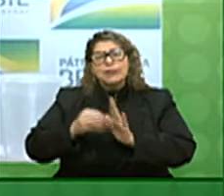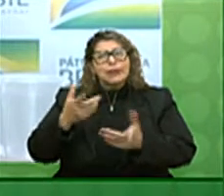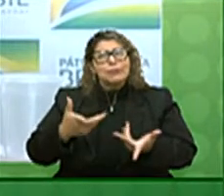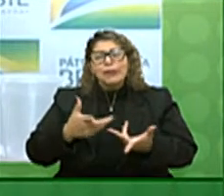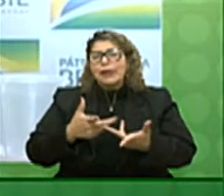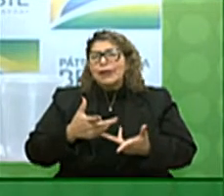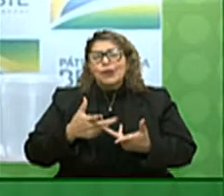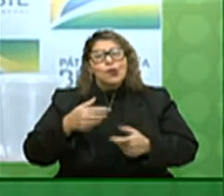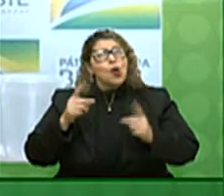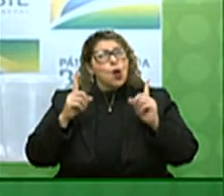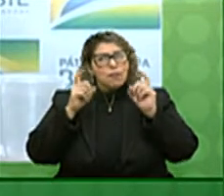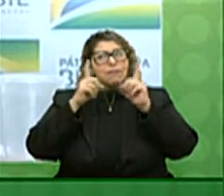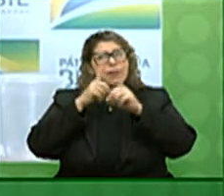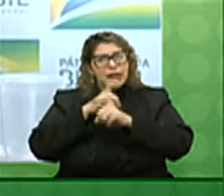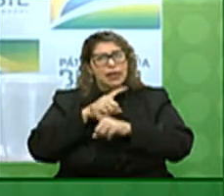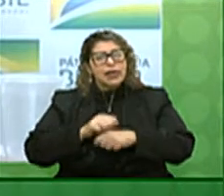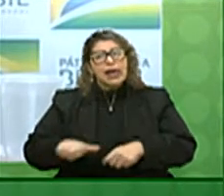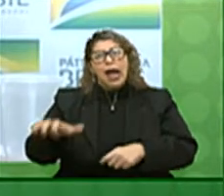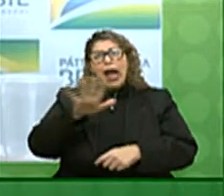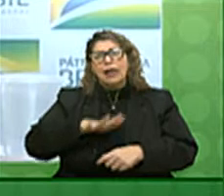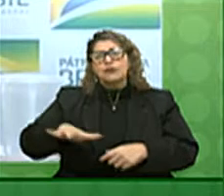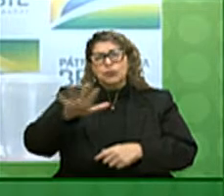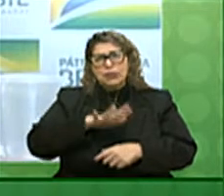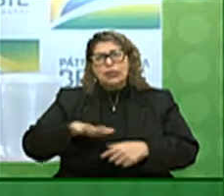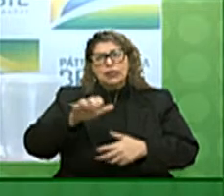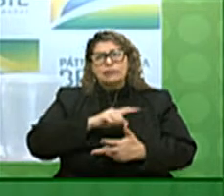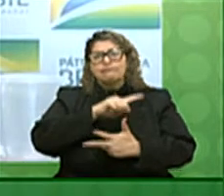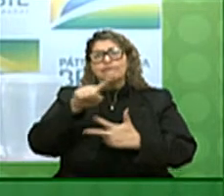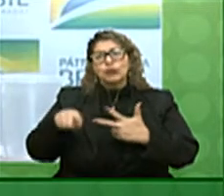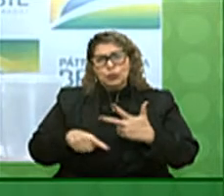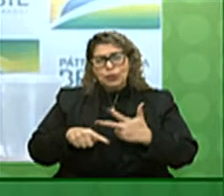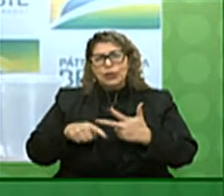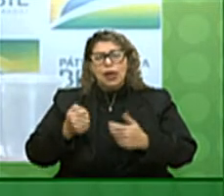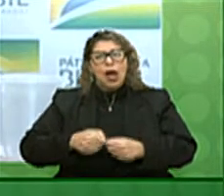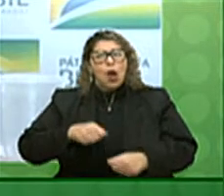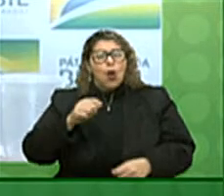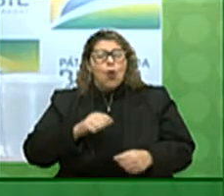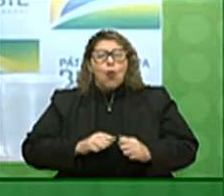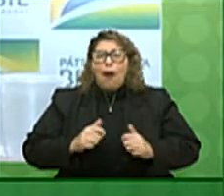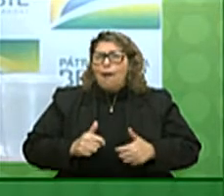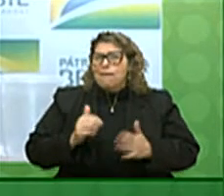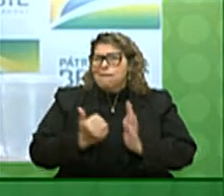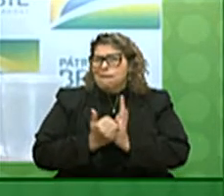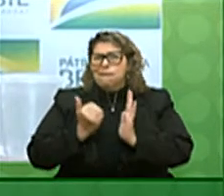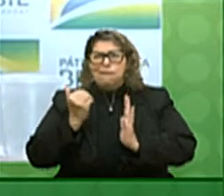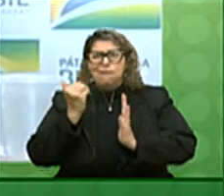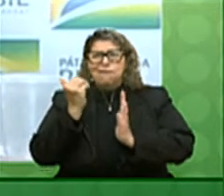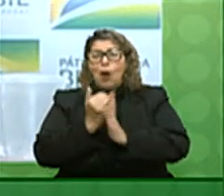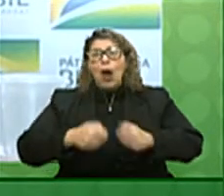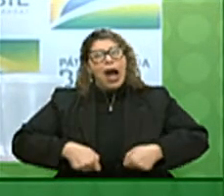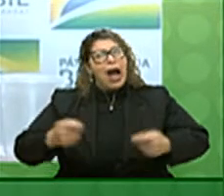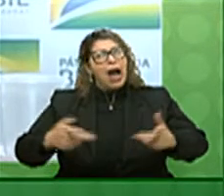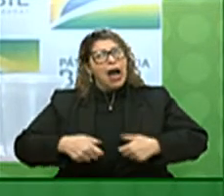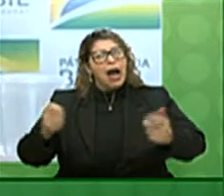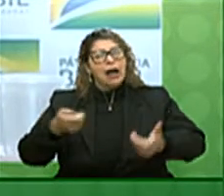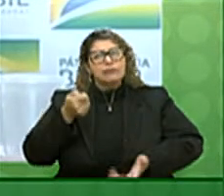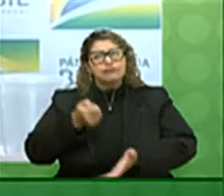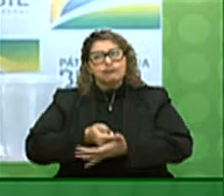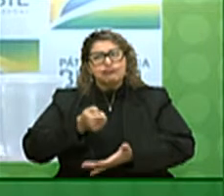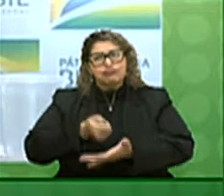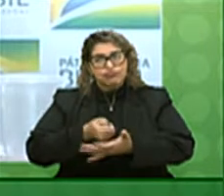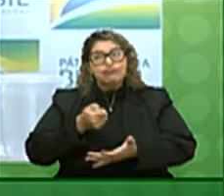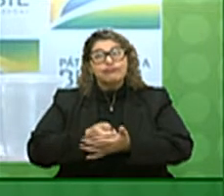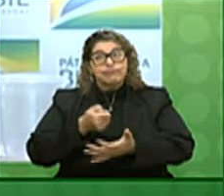pública nas três esferas administrativas. o aumento assustador dos gastos obrigatórios